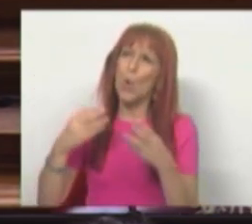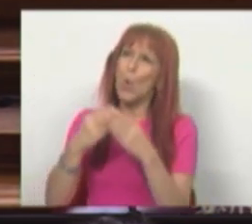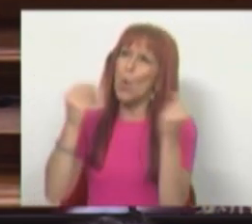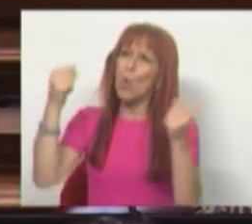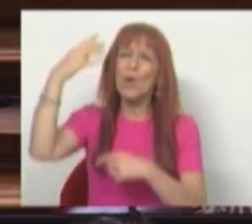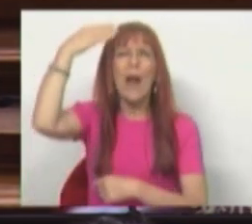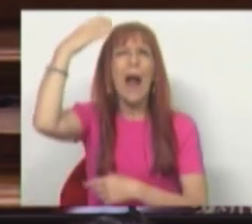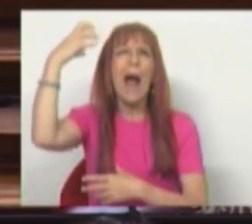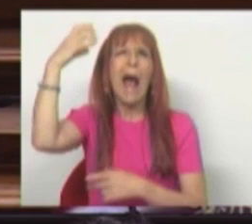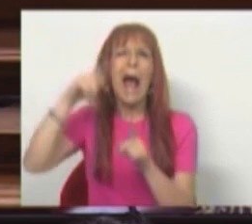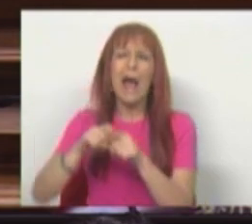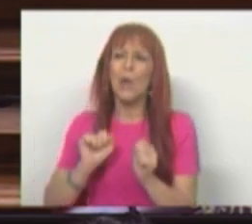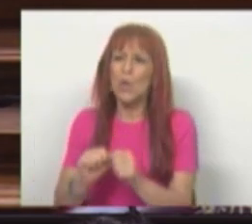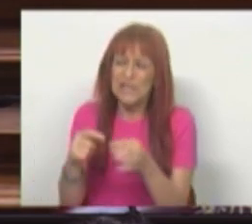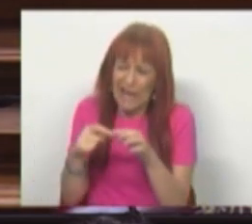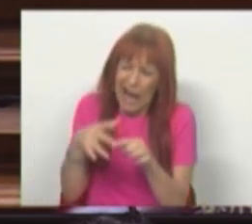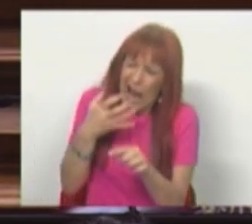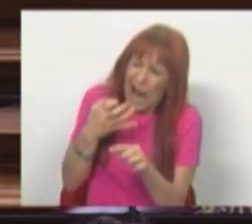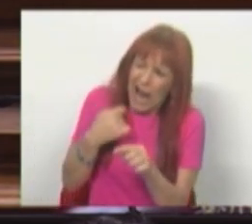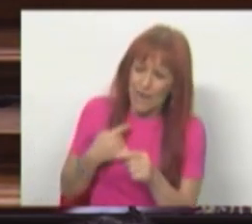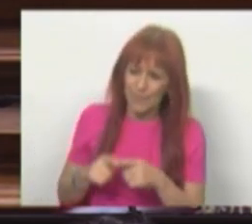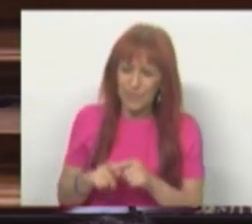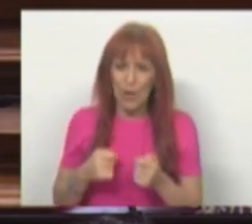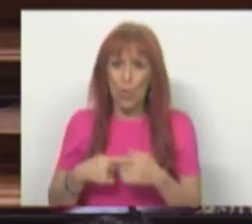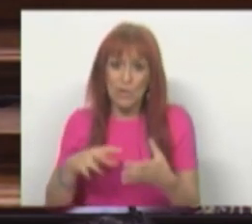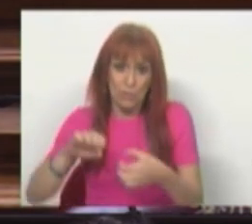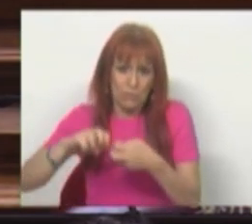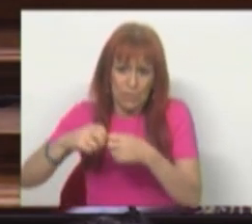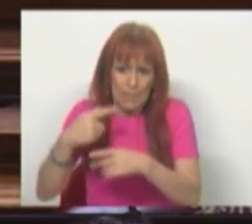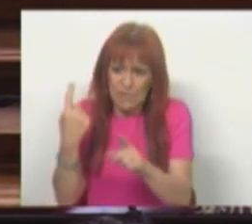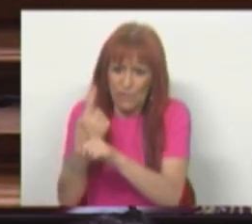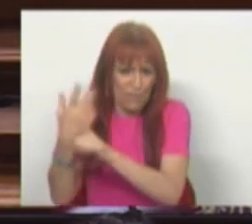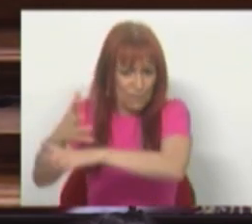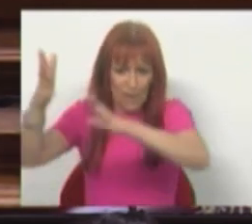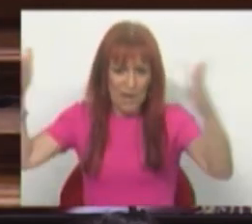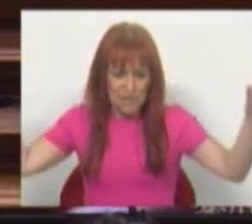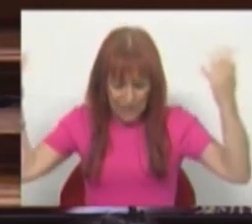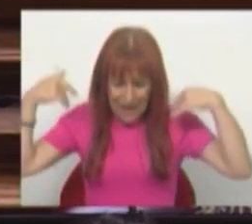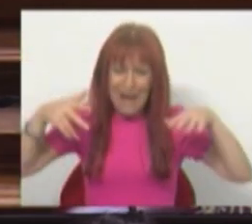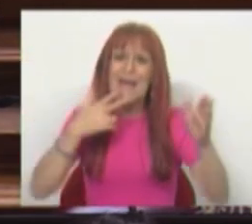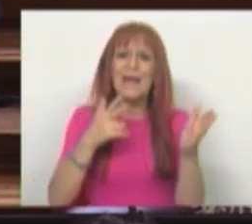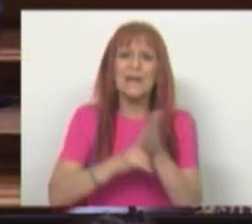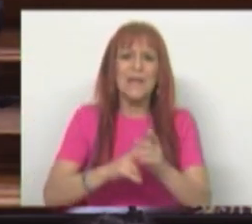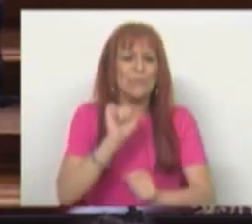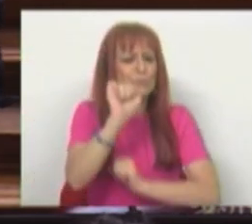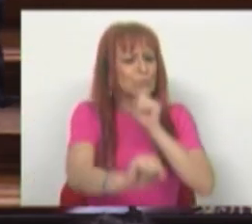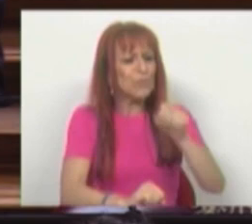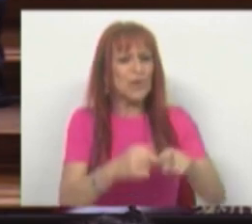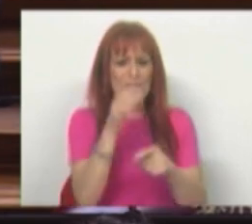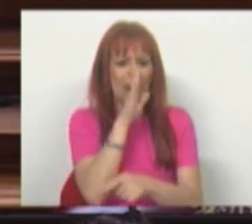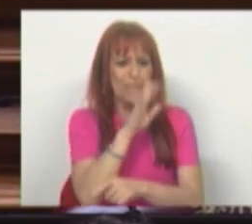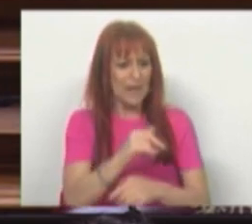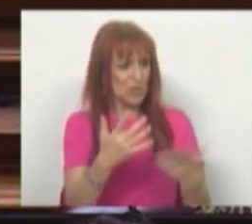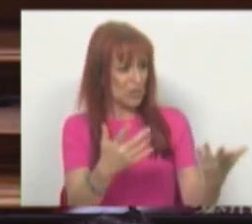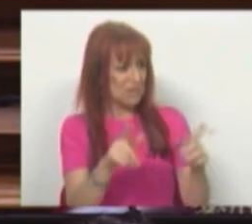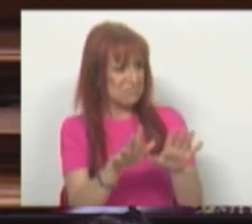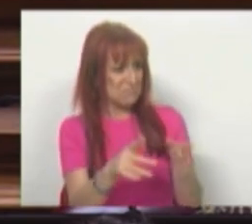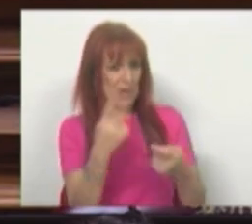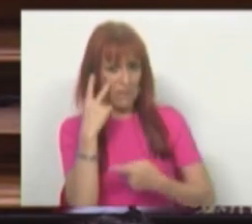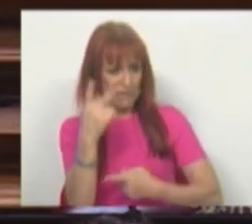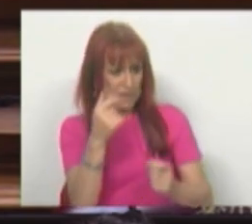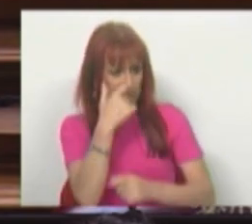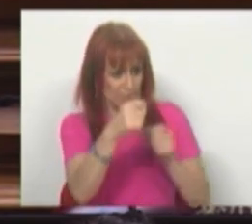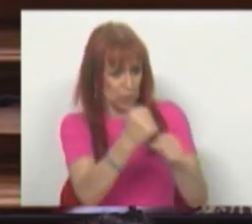para a gota, para a unha encarvada e para a dispepsia. Na realidade concreta, na prática que está a ser vivida